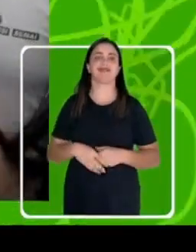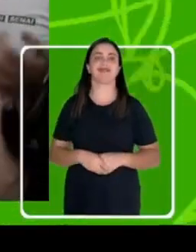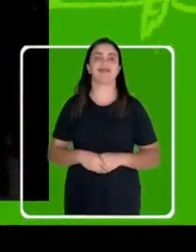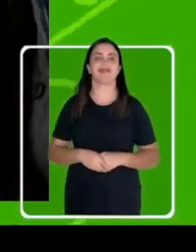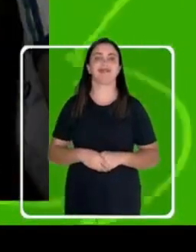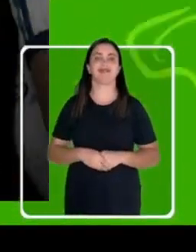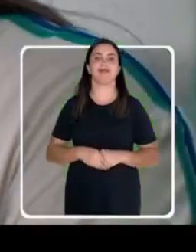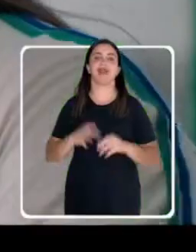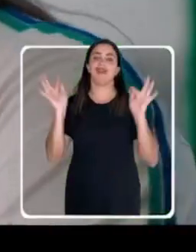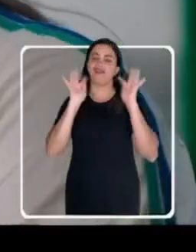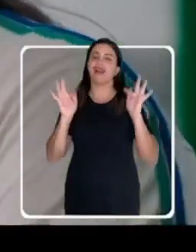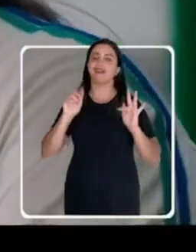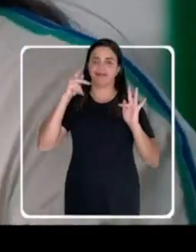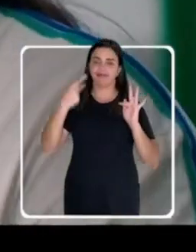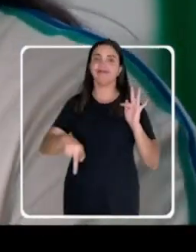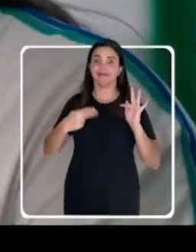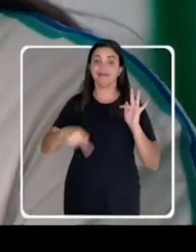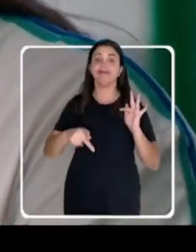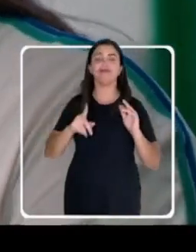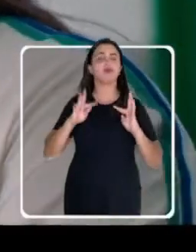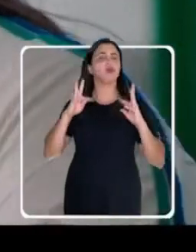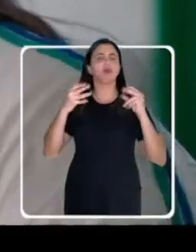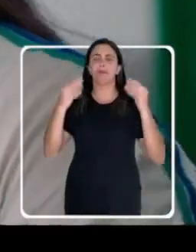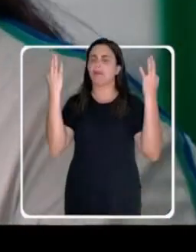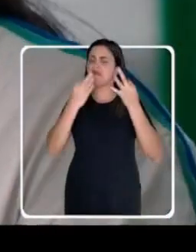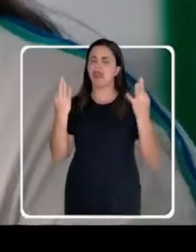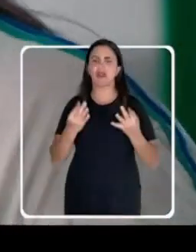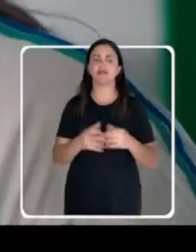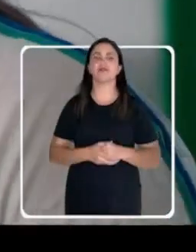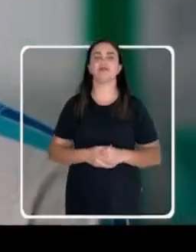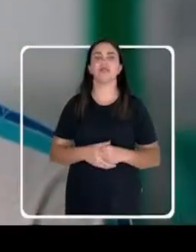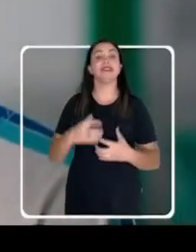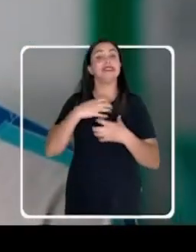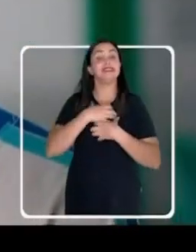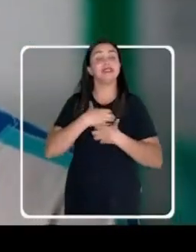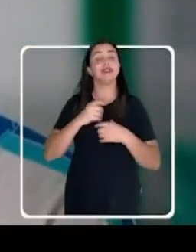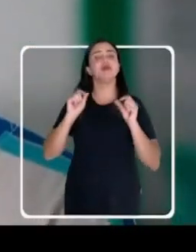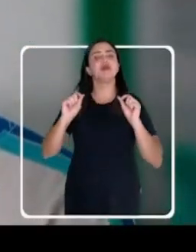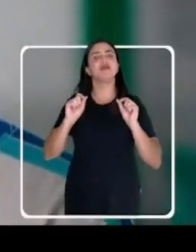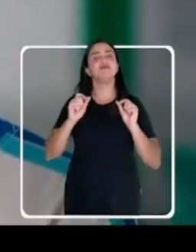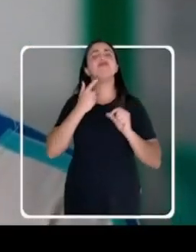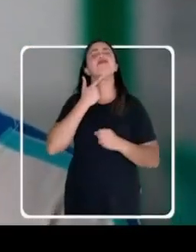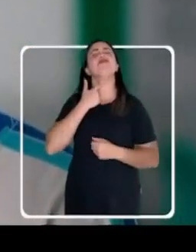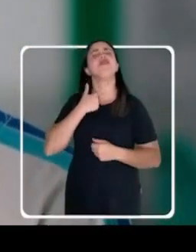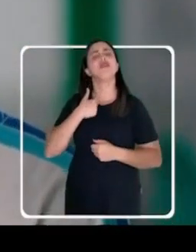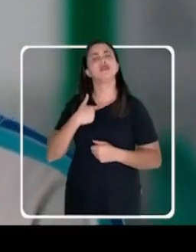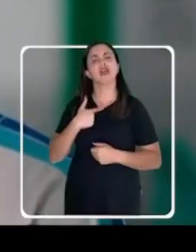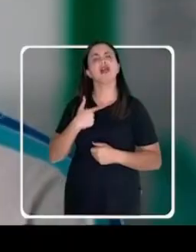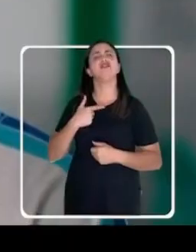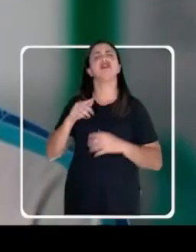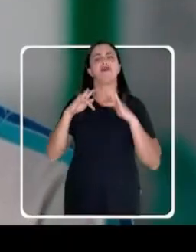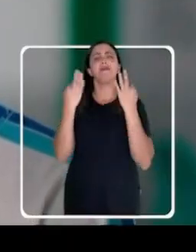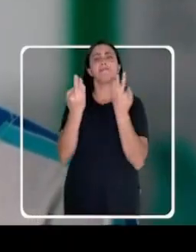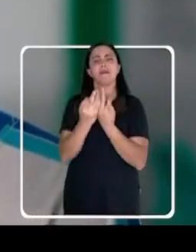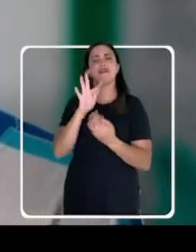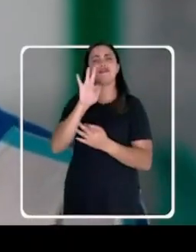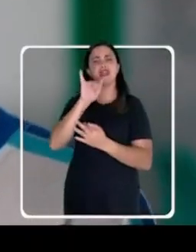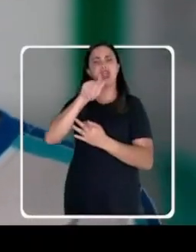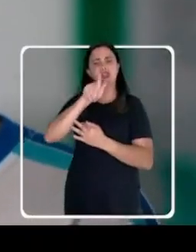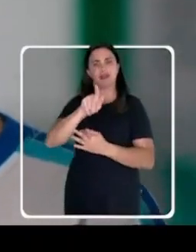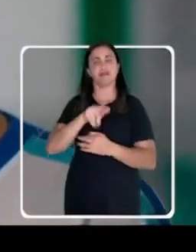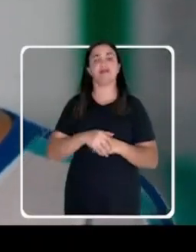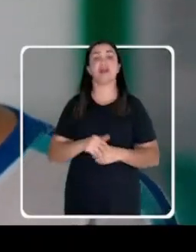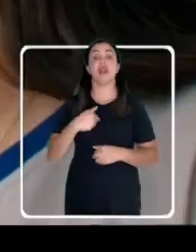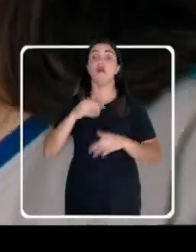toda a minha vida. Eu sou muito feliz aqui no SESI, porque, assim, tudo aqui é perfeito. É um sentimento que me faz querer fazer parte dessa